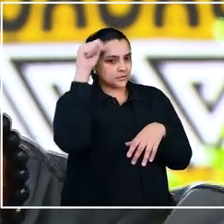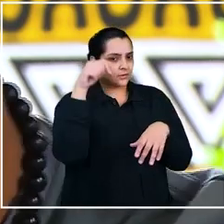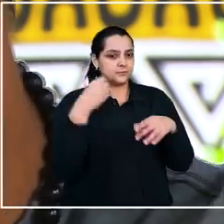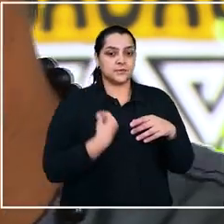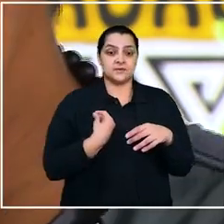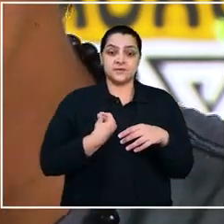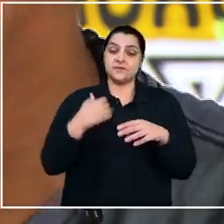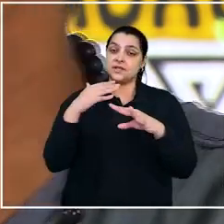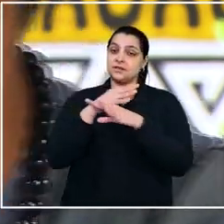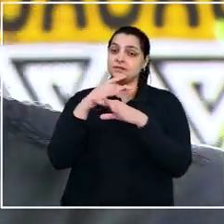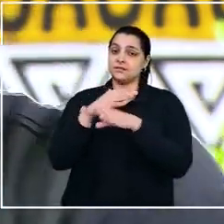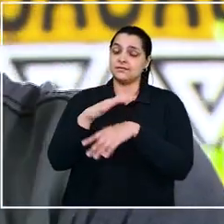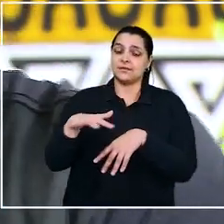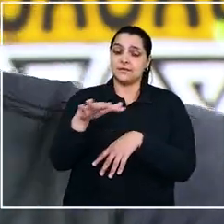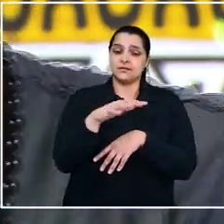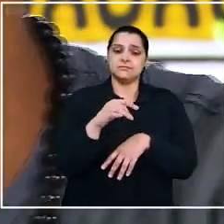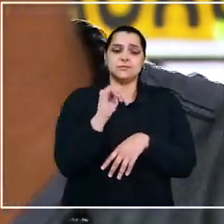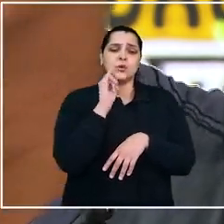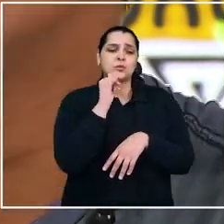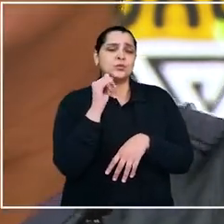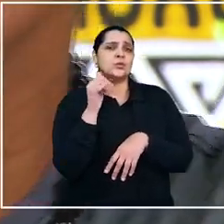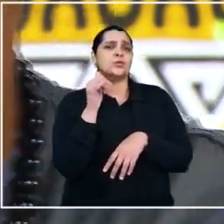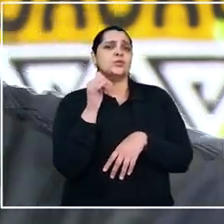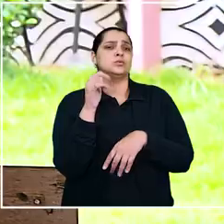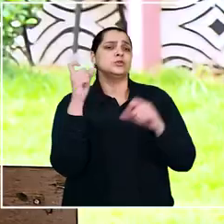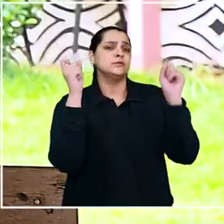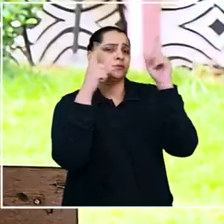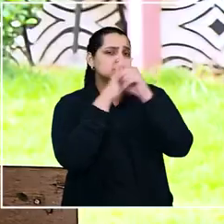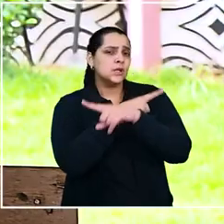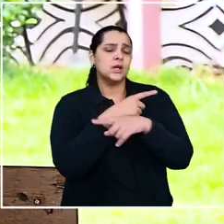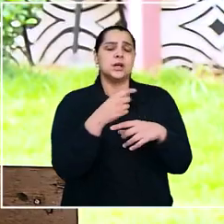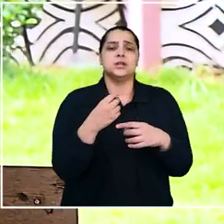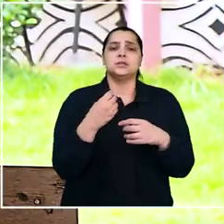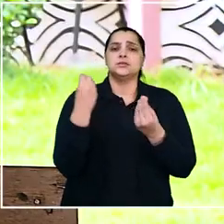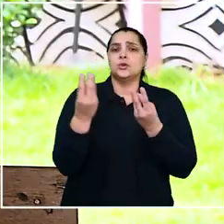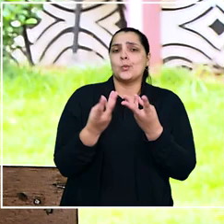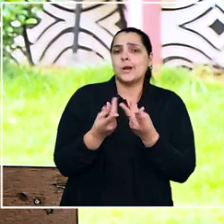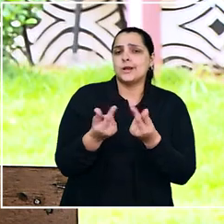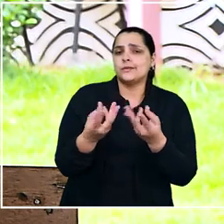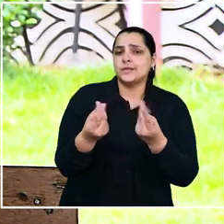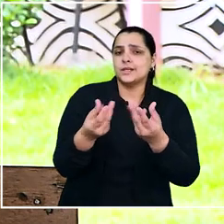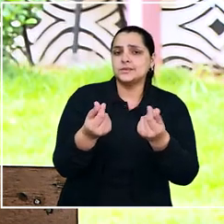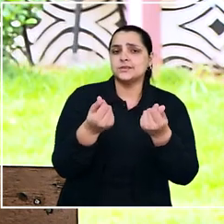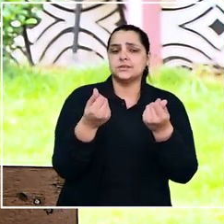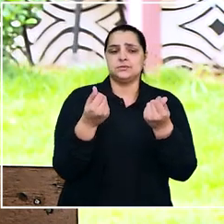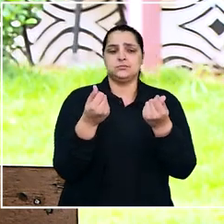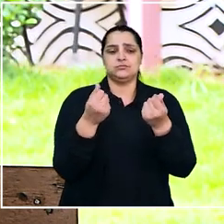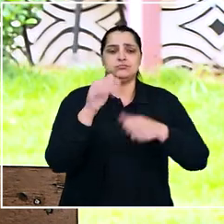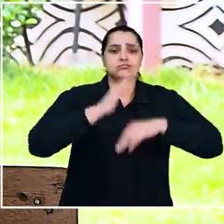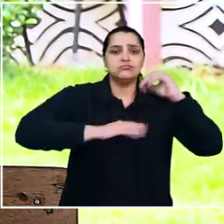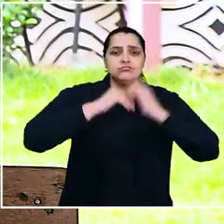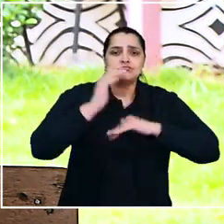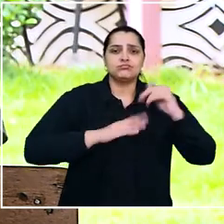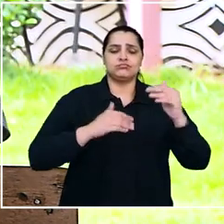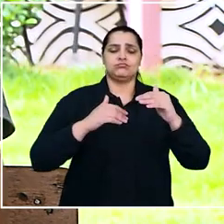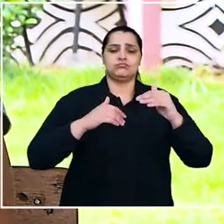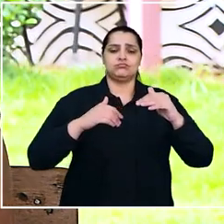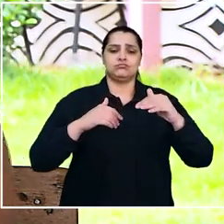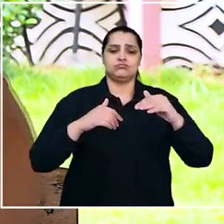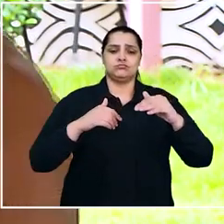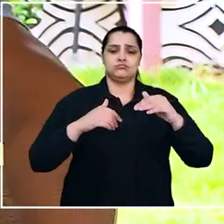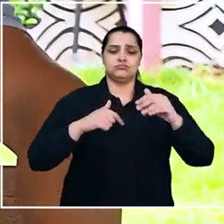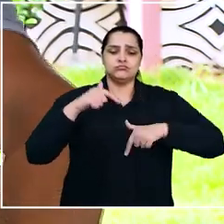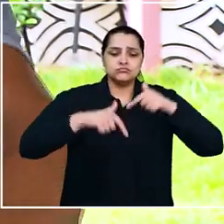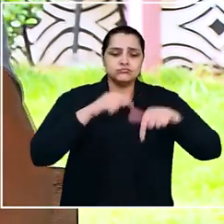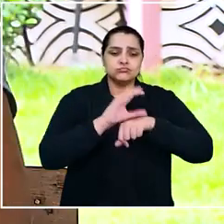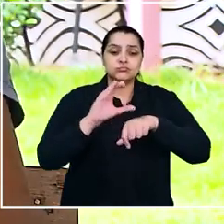Amazonas para viver na cidade. Eles contaram desde as dificuldades de buscar qualificação e conseguir trabalho nos centros